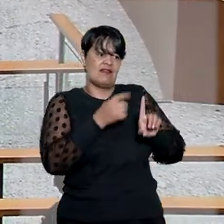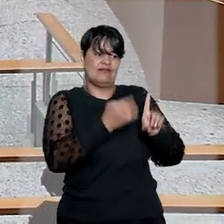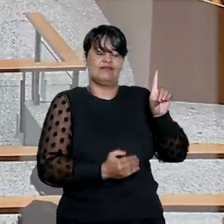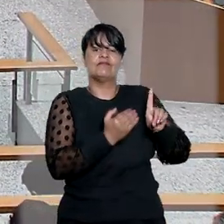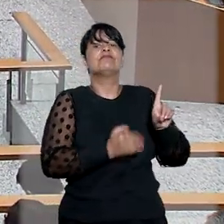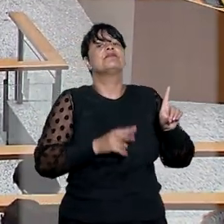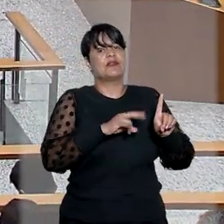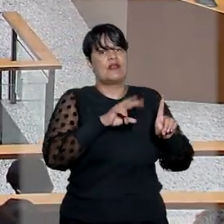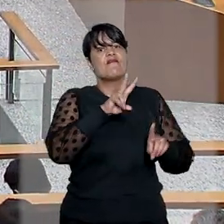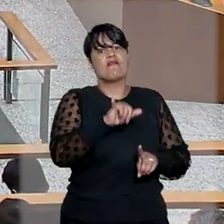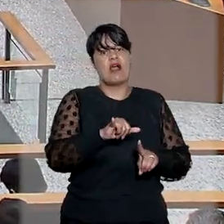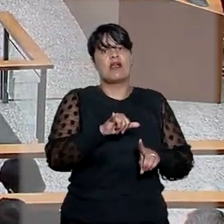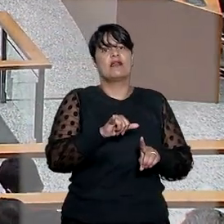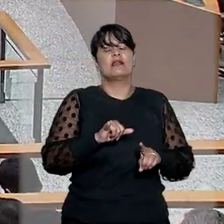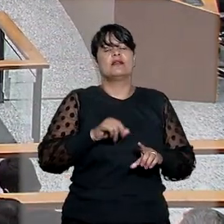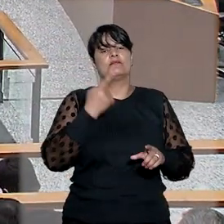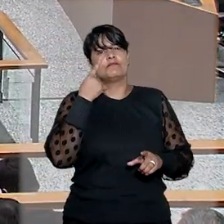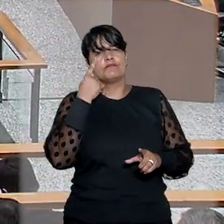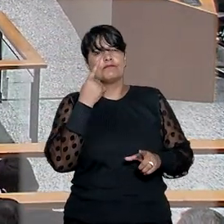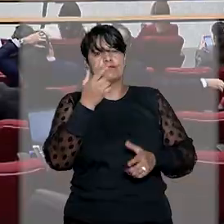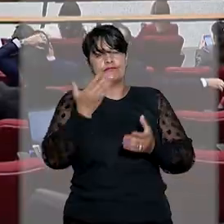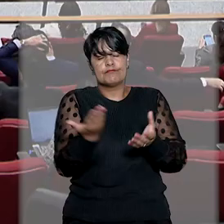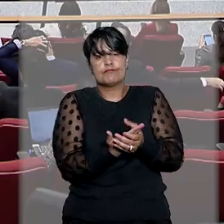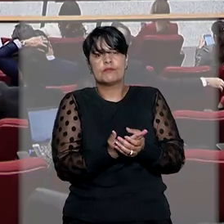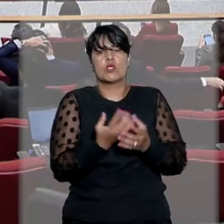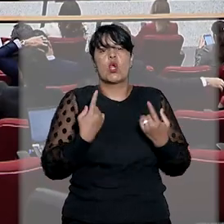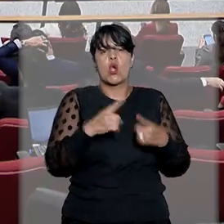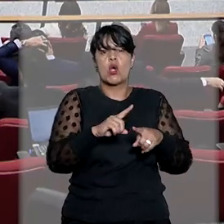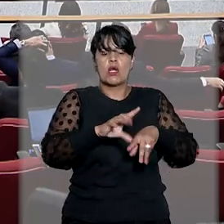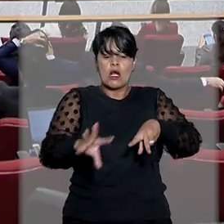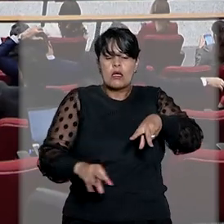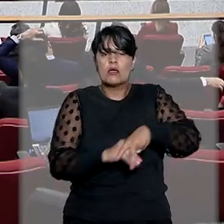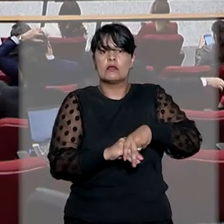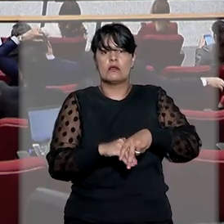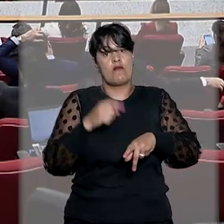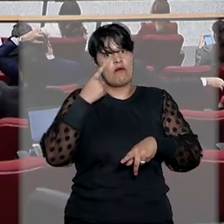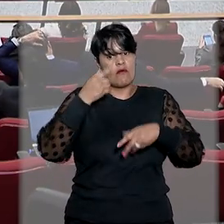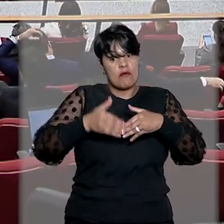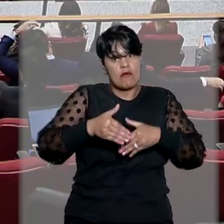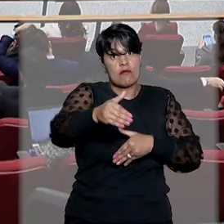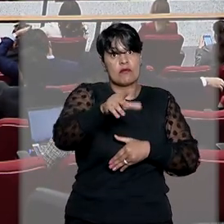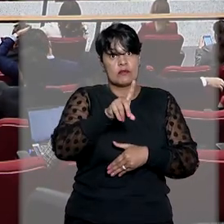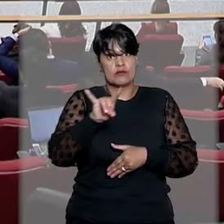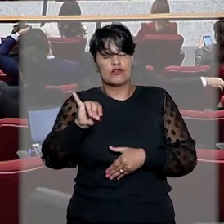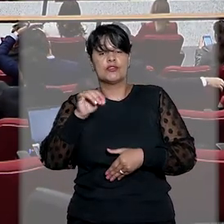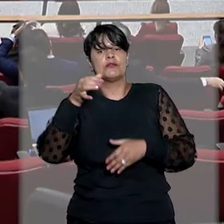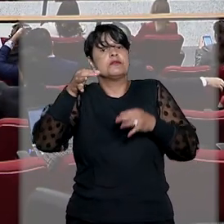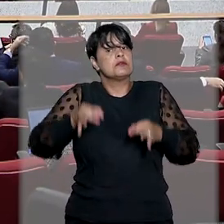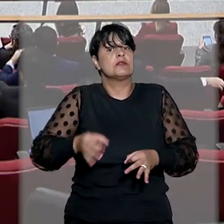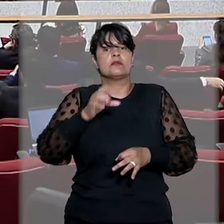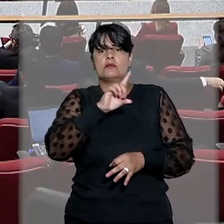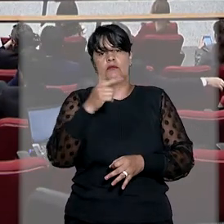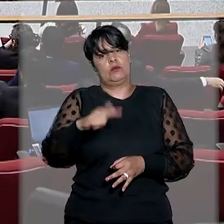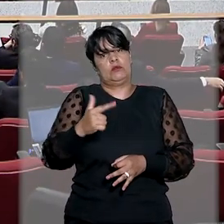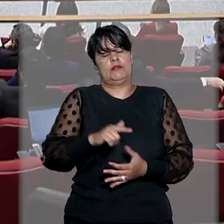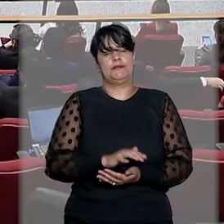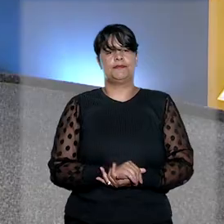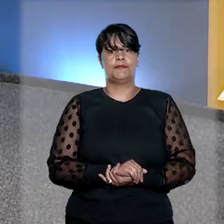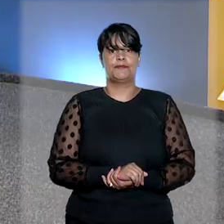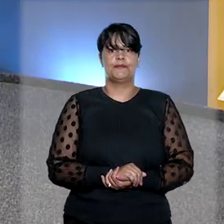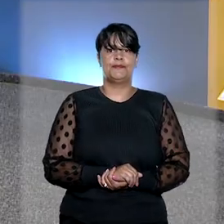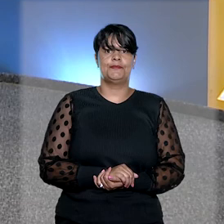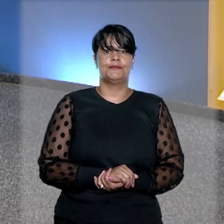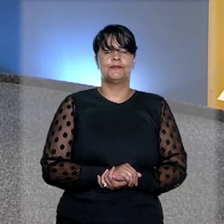a ação penal pelo crime de corrupção passiva. A data para a nova análise na Corte Especial ainda não foi definida.